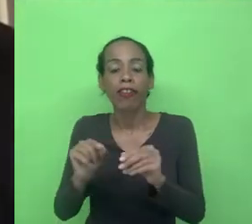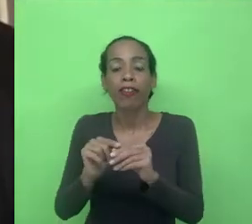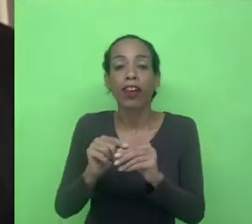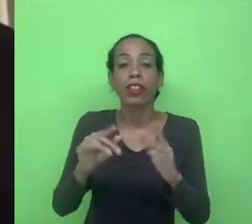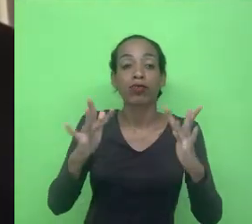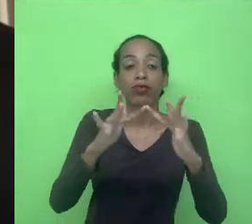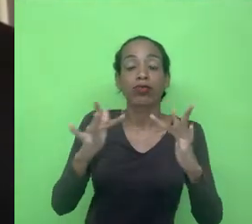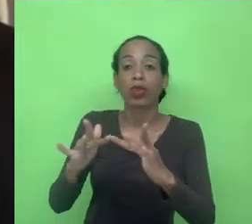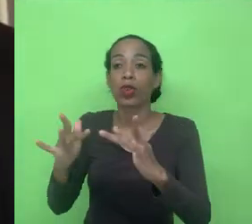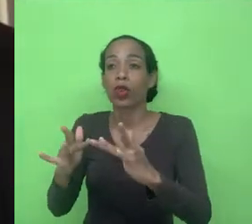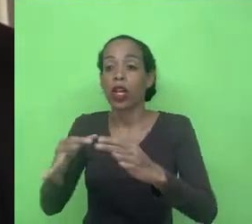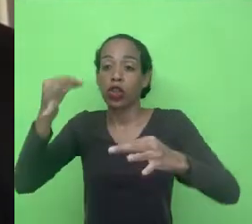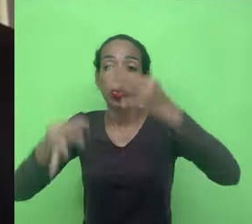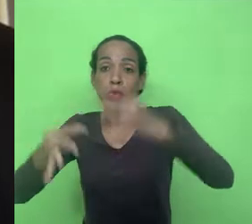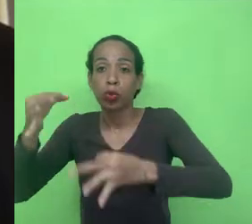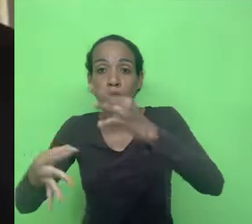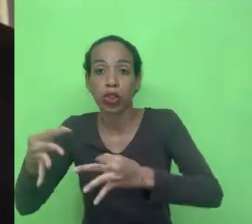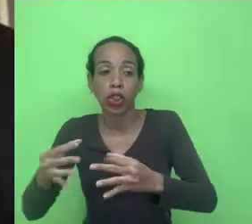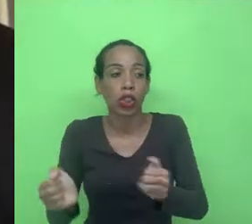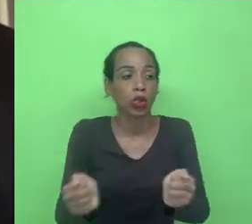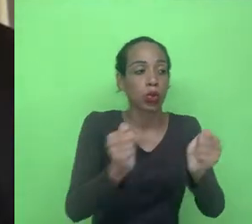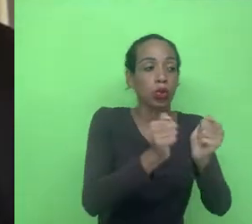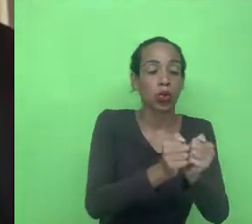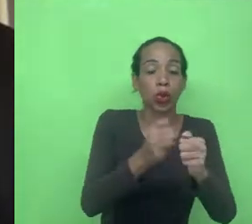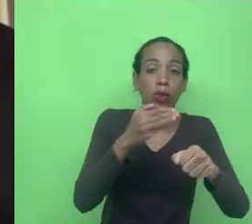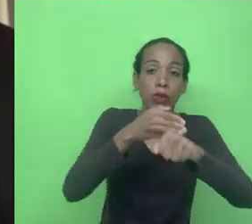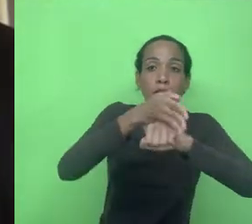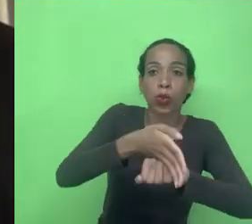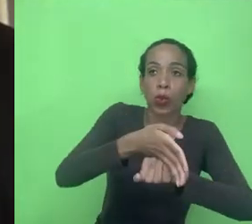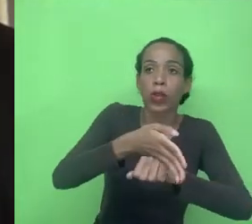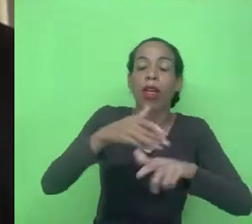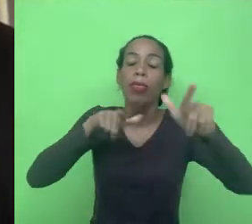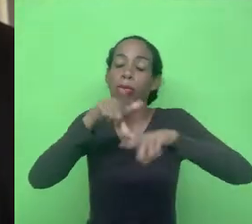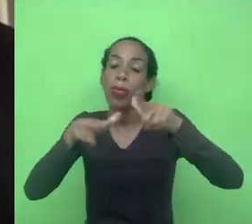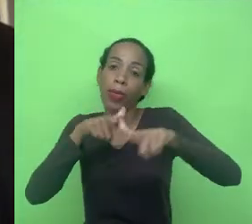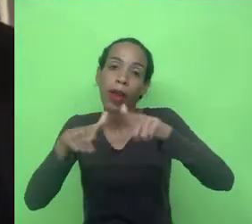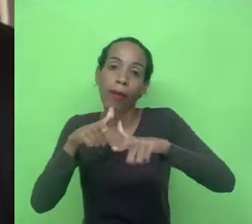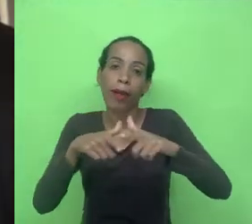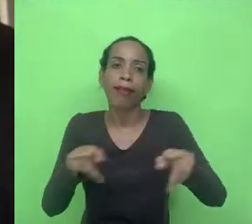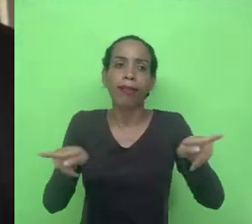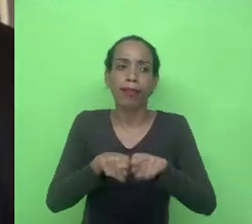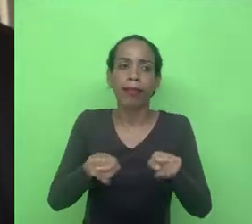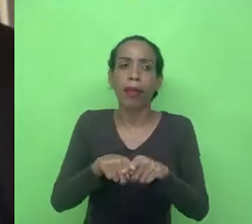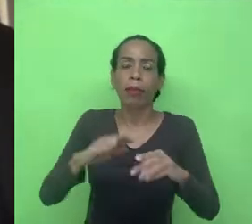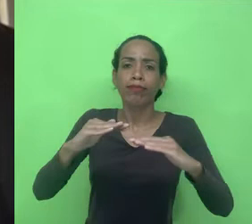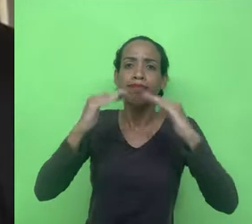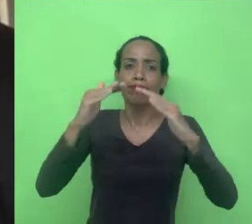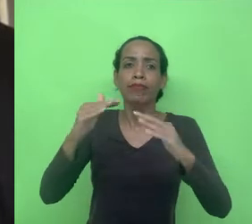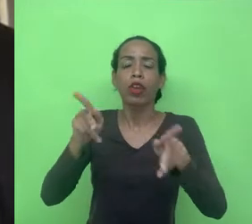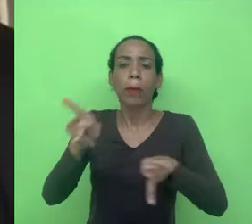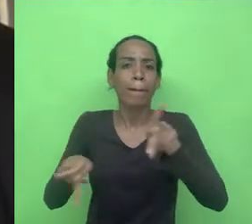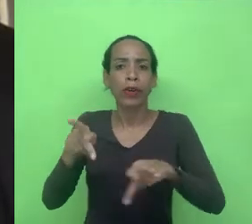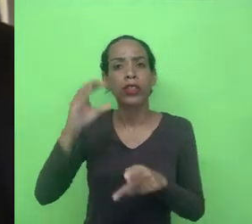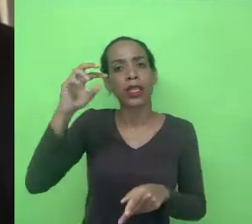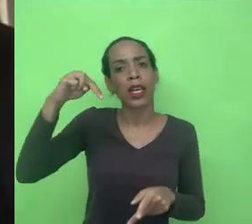público do Poder Judiciário e o acesso a serviços judiciais, acho que também é um pressuposto do projeto do CNJ